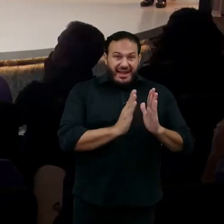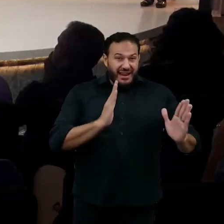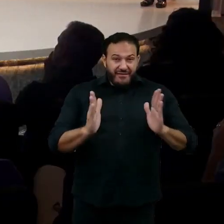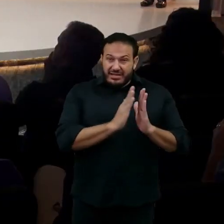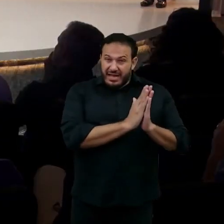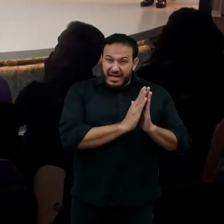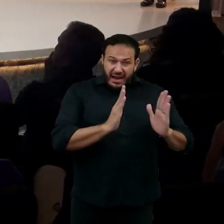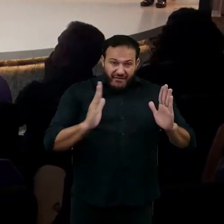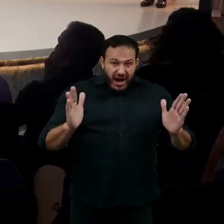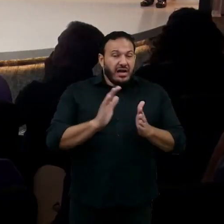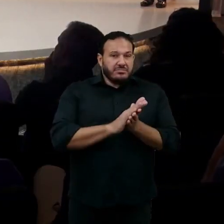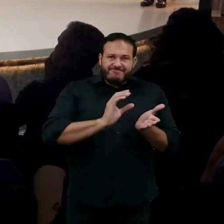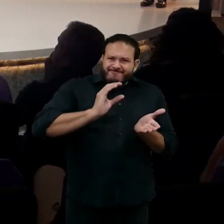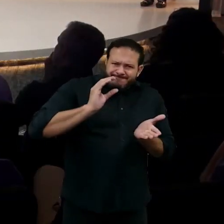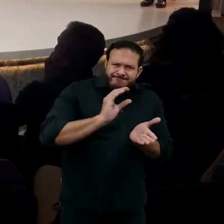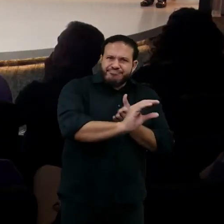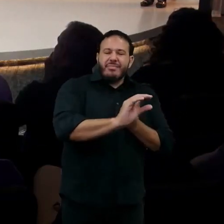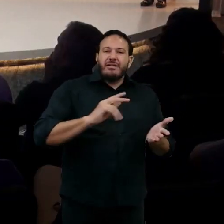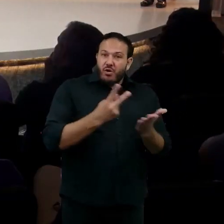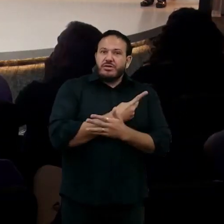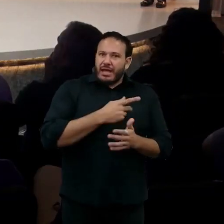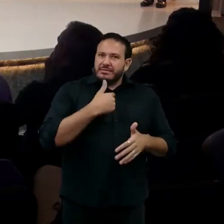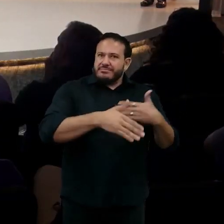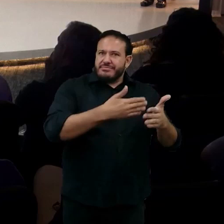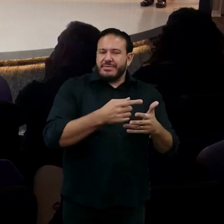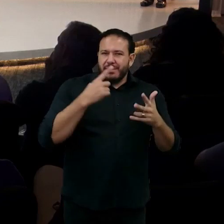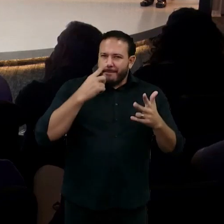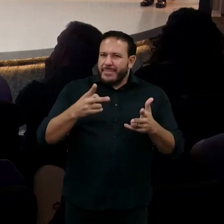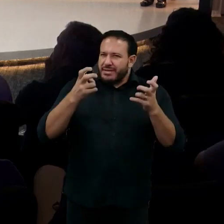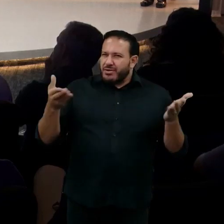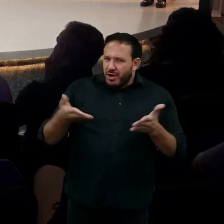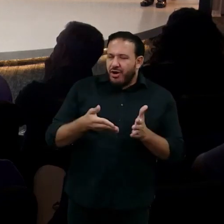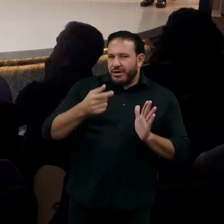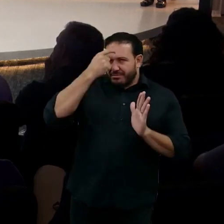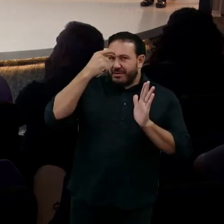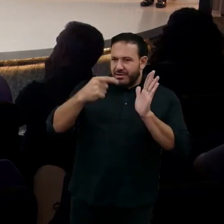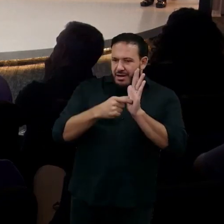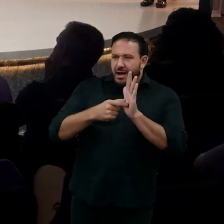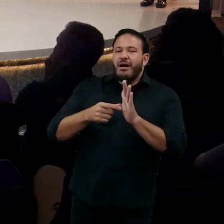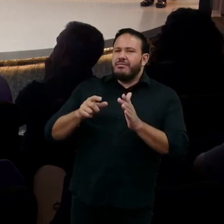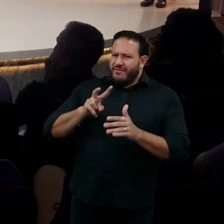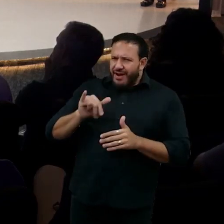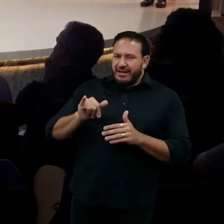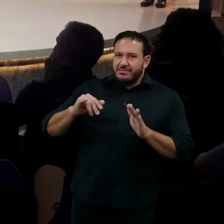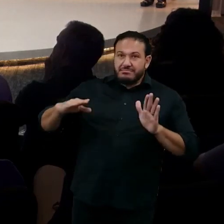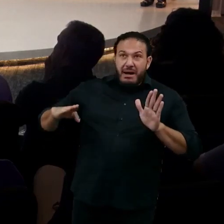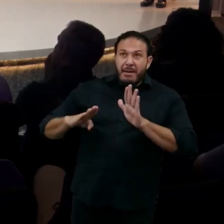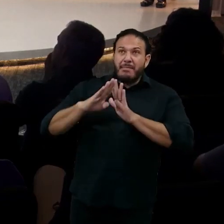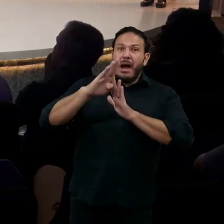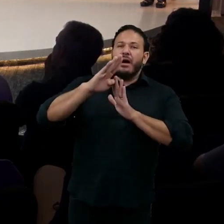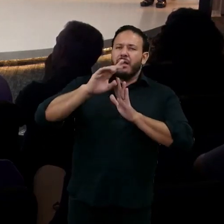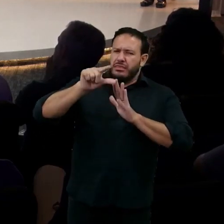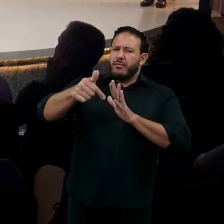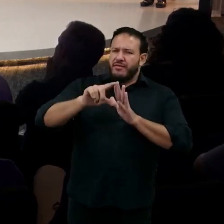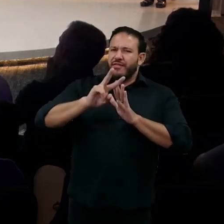excesso de investimento, isso acontece. Estamos vendo isso agora com o IA, que vai ter uma queda, mas muita infraestrutura